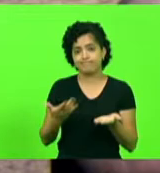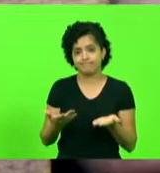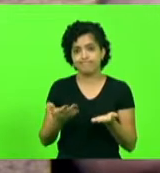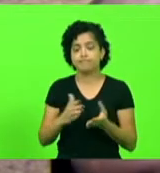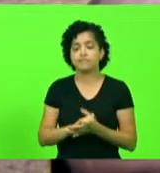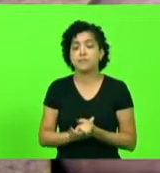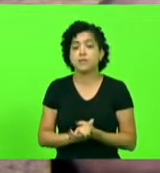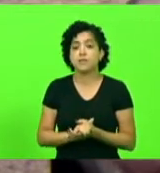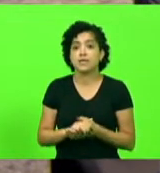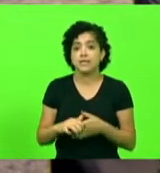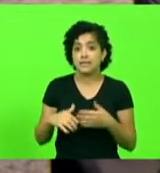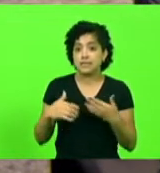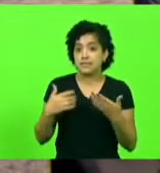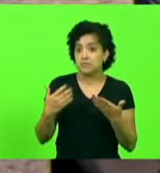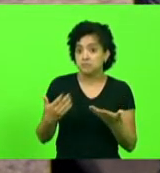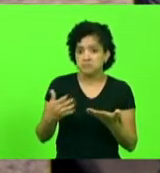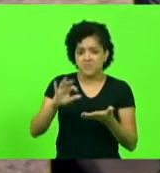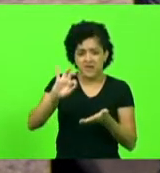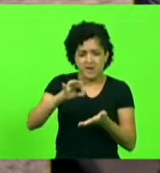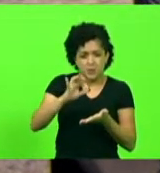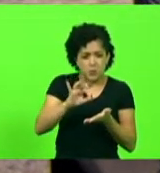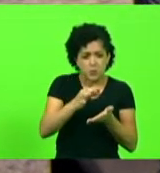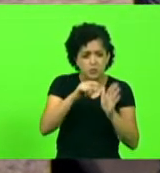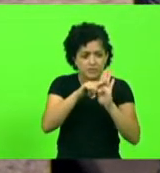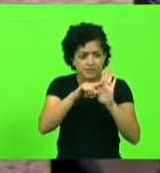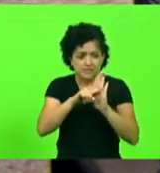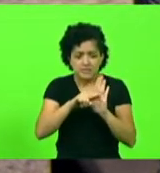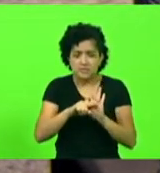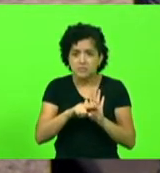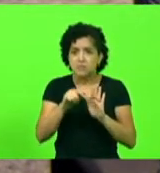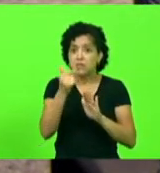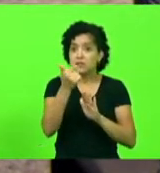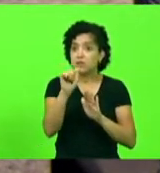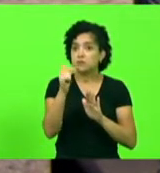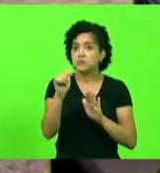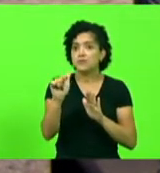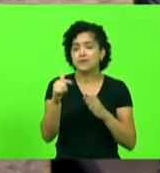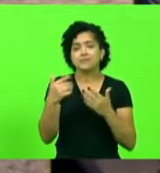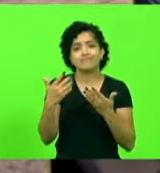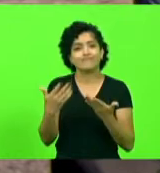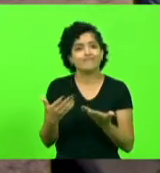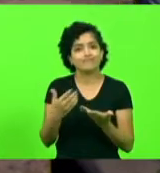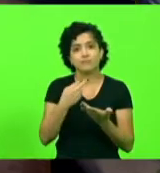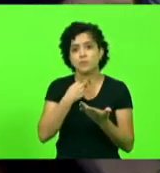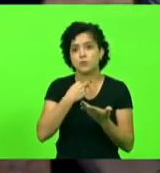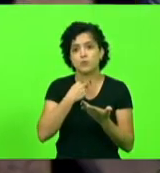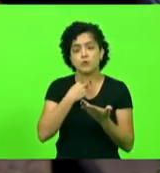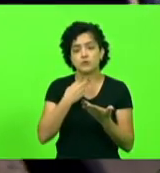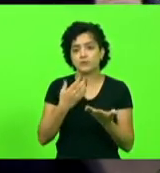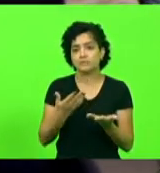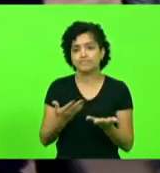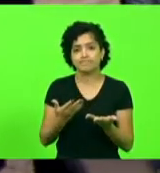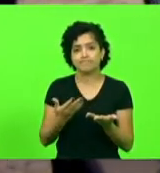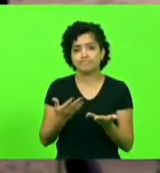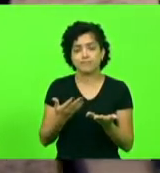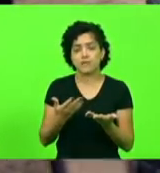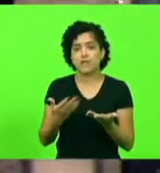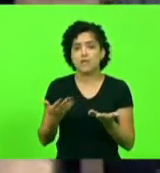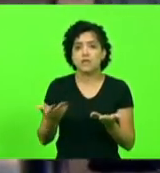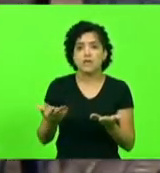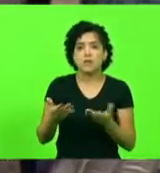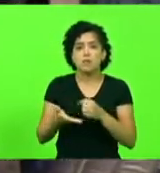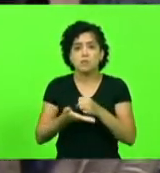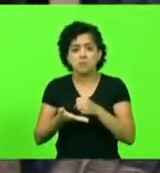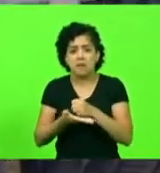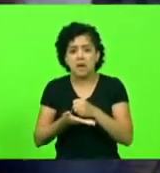uma situação onde não há agulha para atender um catarinense, não pode ser admitido, sendo base,